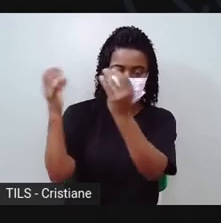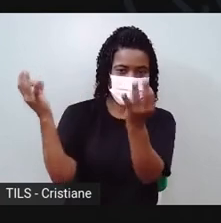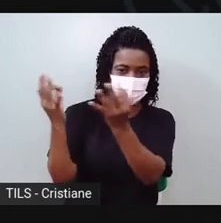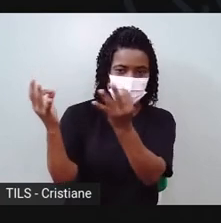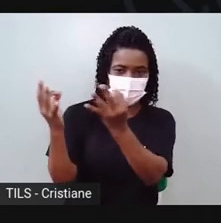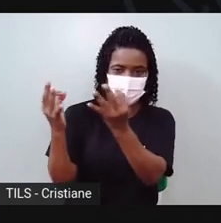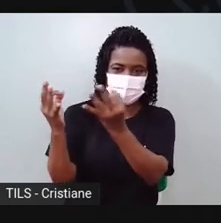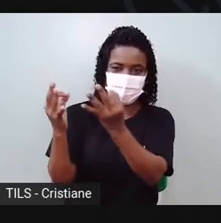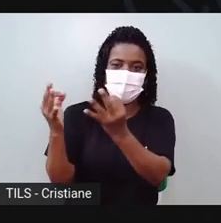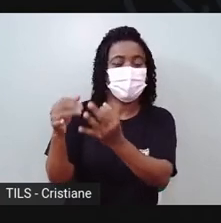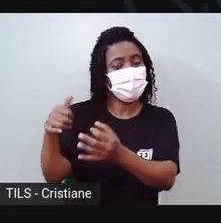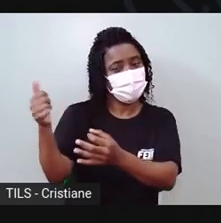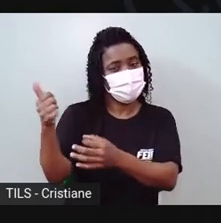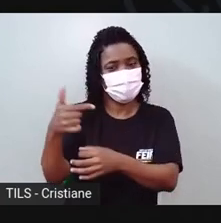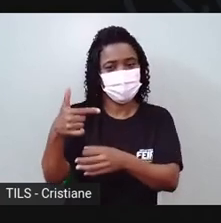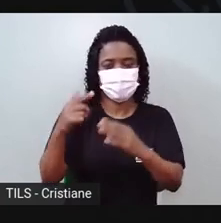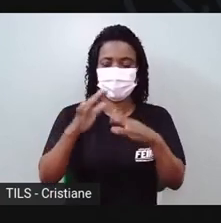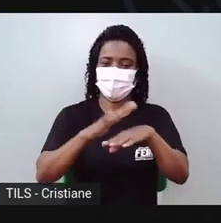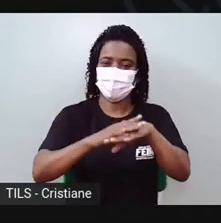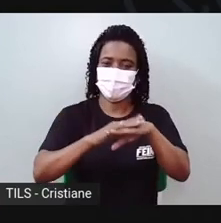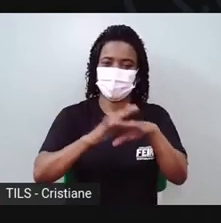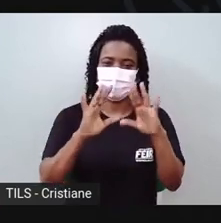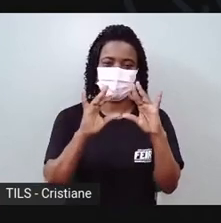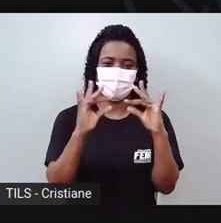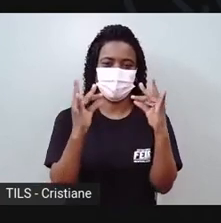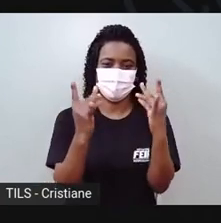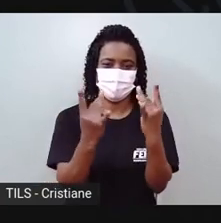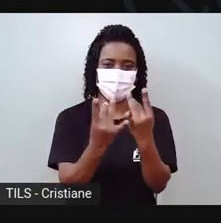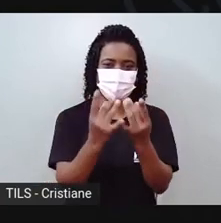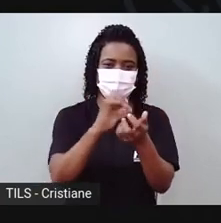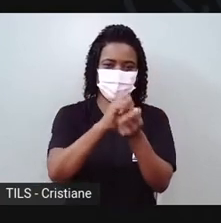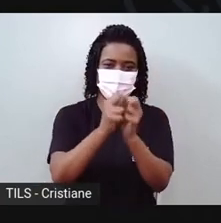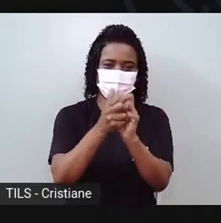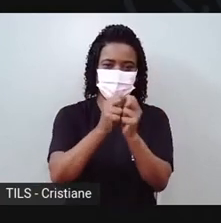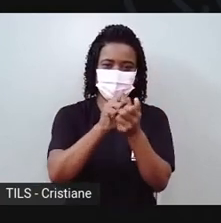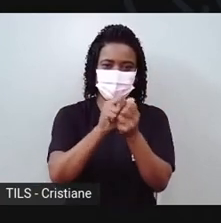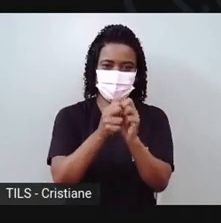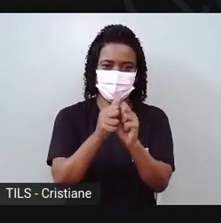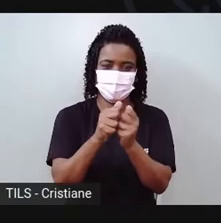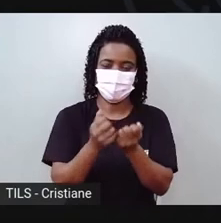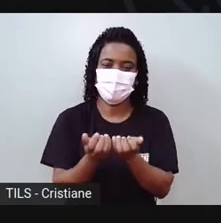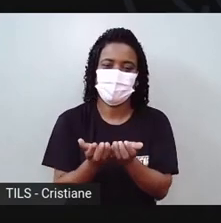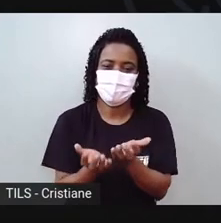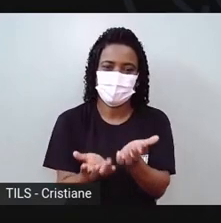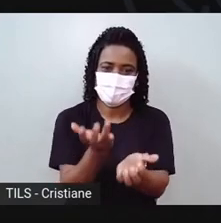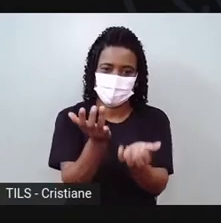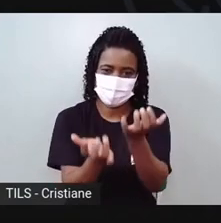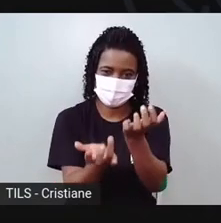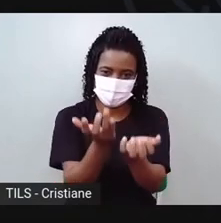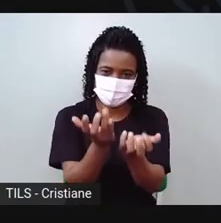bonitinho. eu gostei. Para brincar de comidinha, botar no fogãozinho da Barbie.